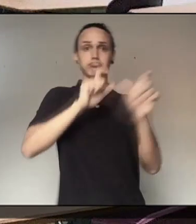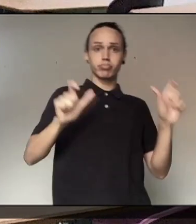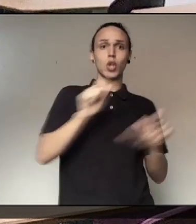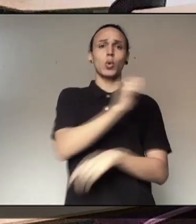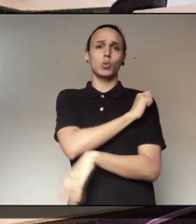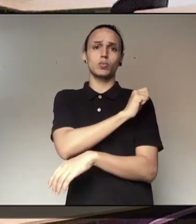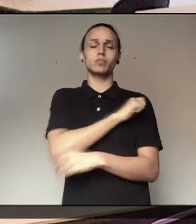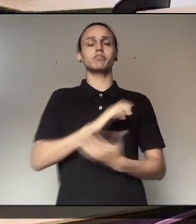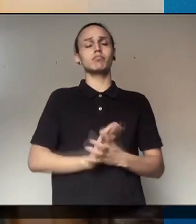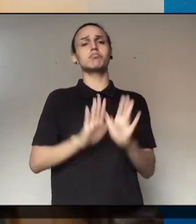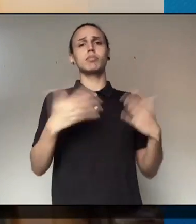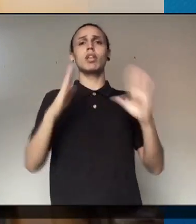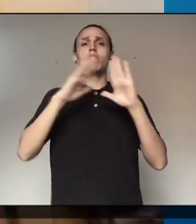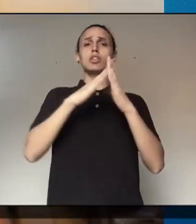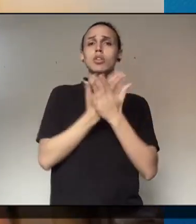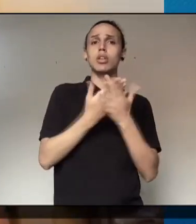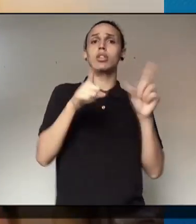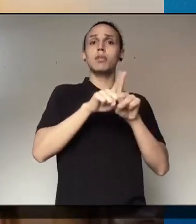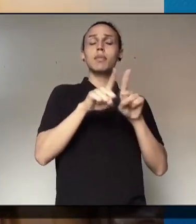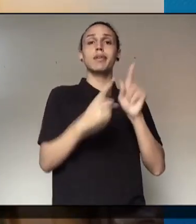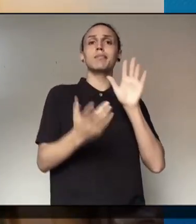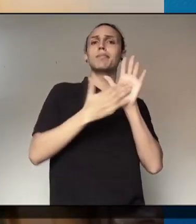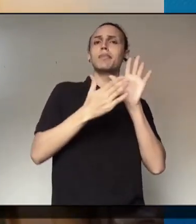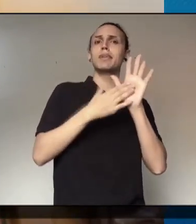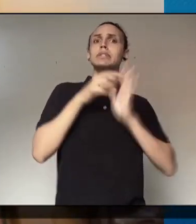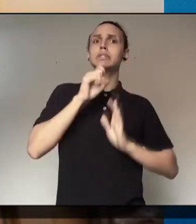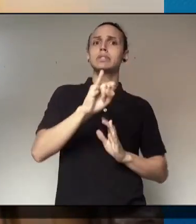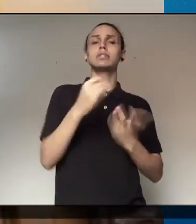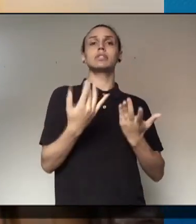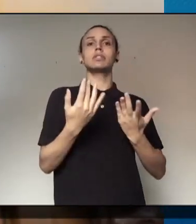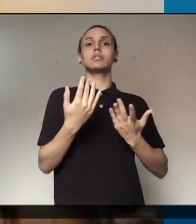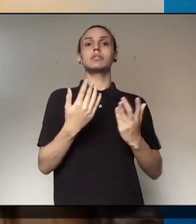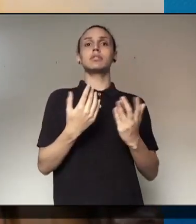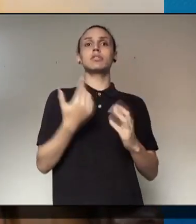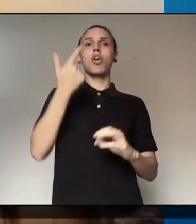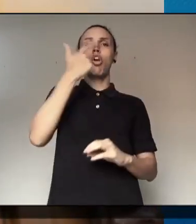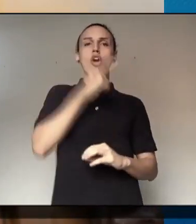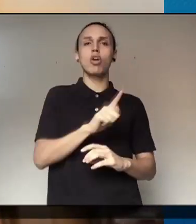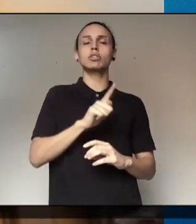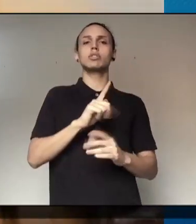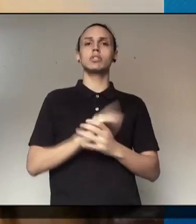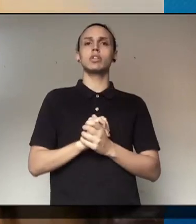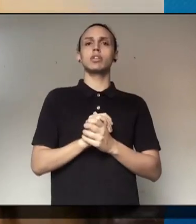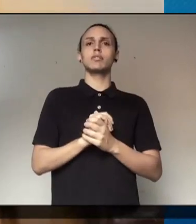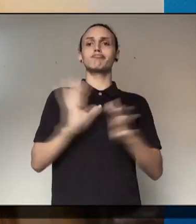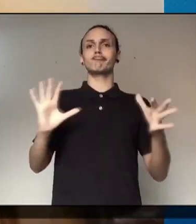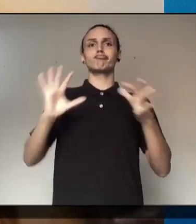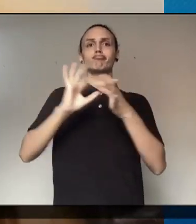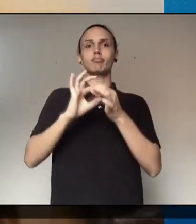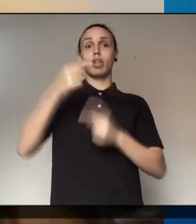trabalhadores e estudantes. E aí, nesses casos, caberá também a essas escolas a proposição de